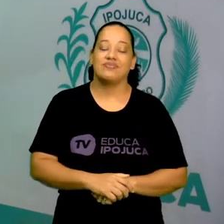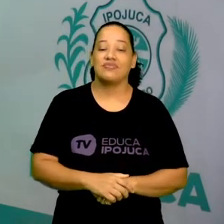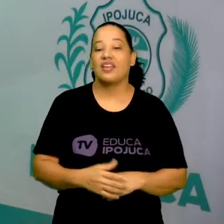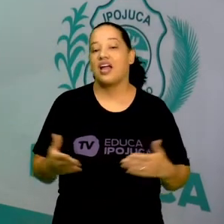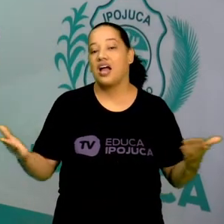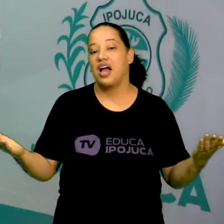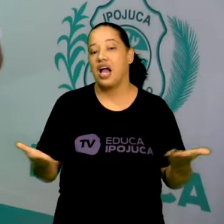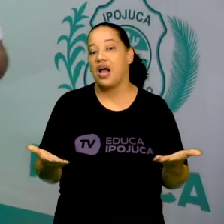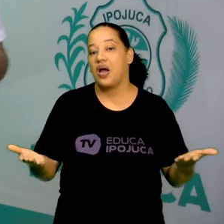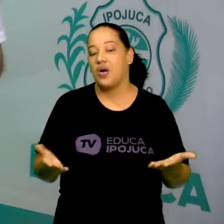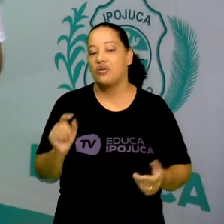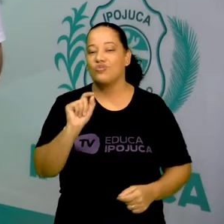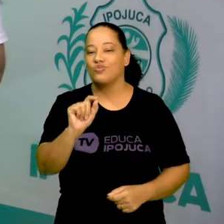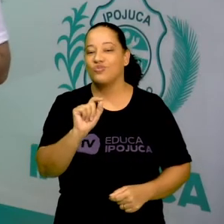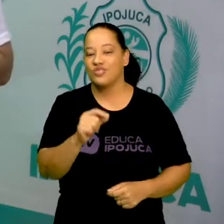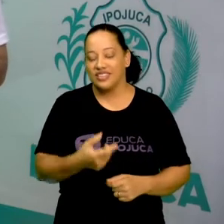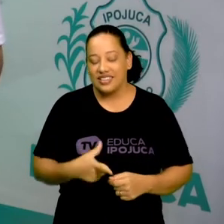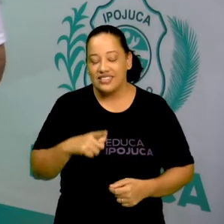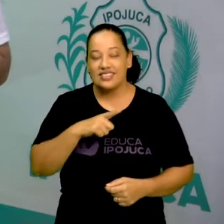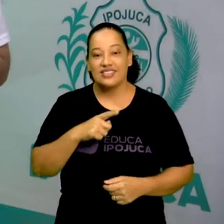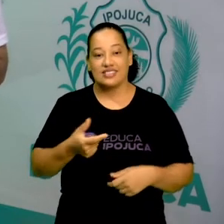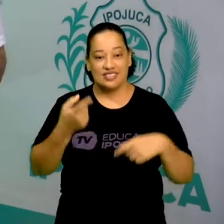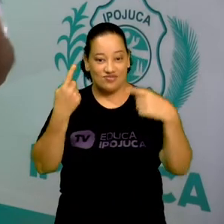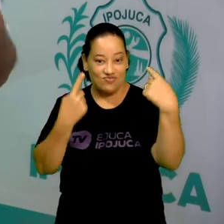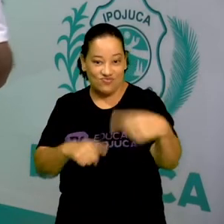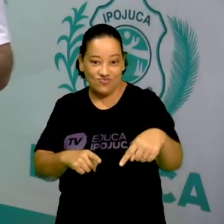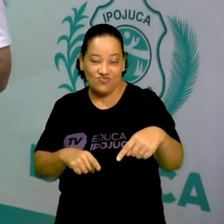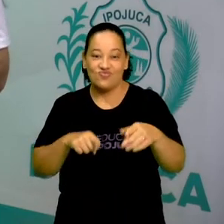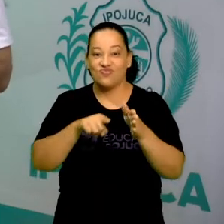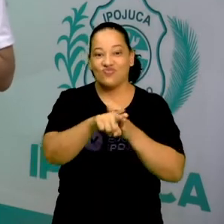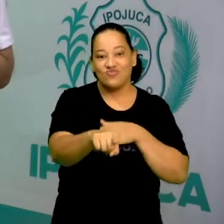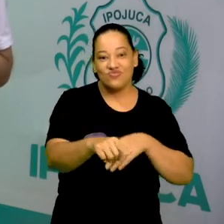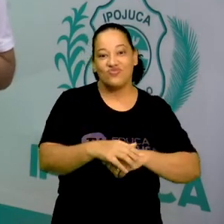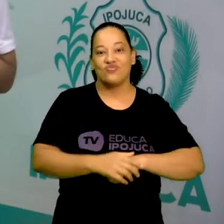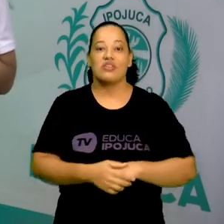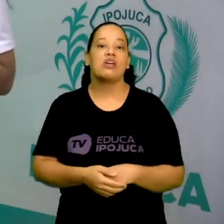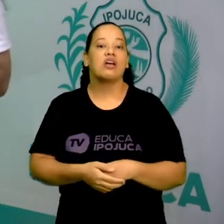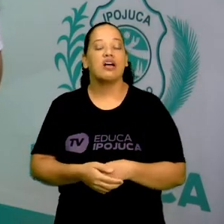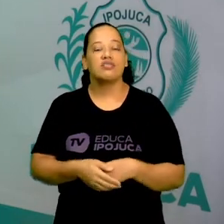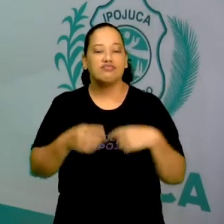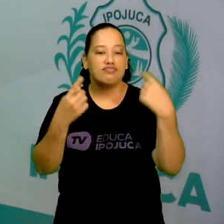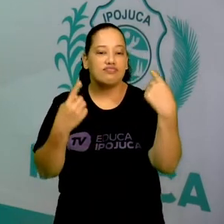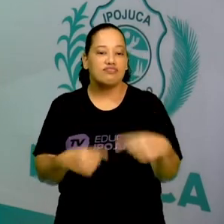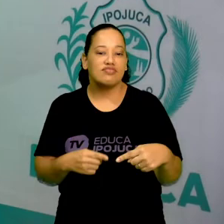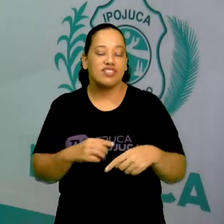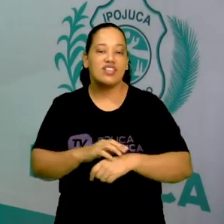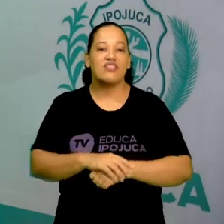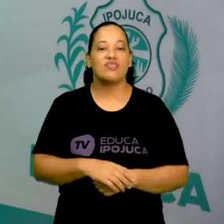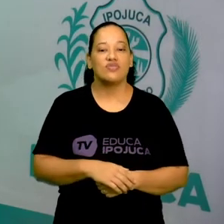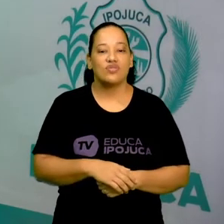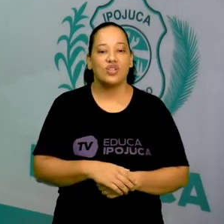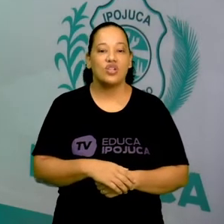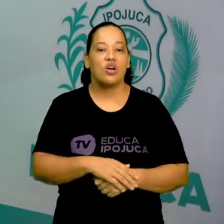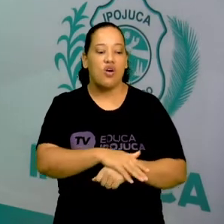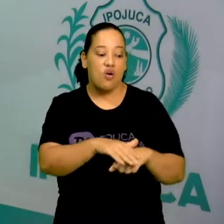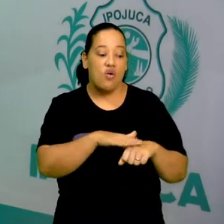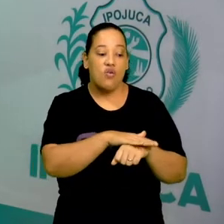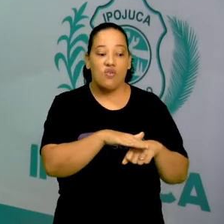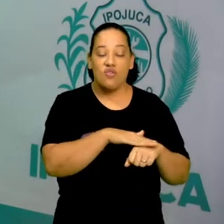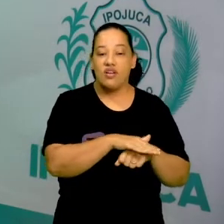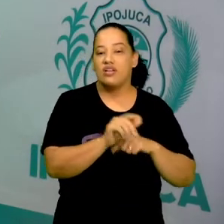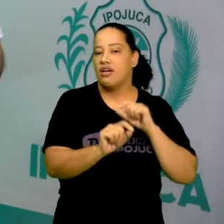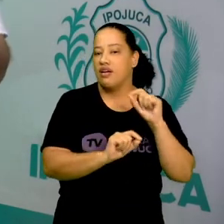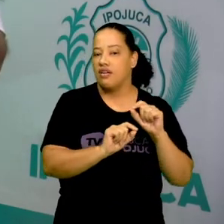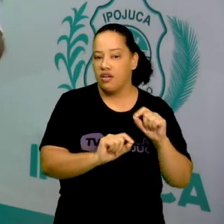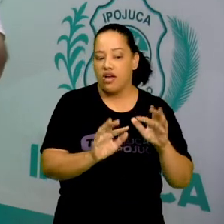chegamos agora ao nosso desafio de hoje. E no nosso desafio, crianças, vocês irão conversar com os seus